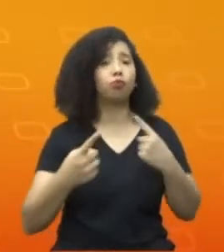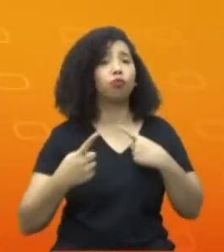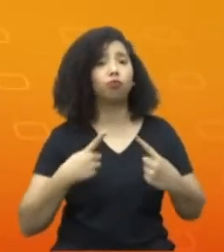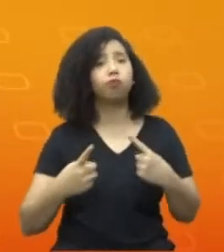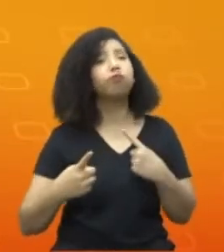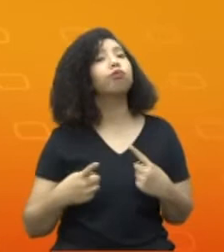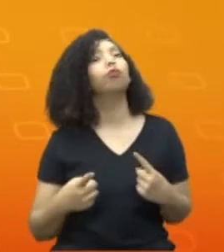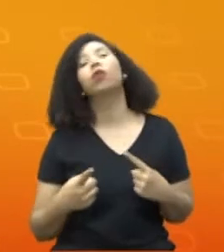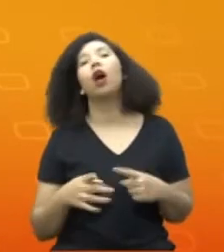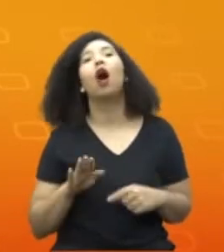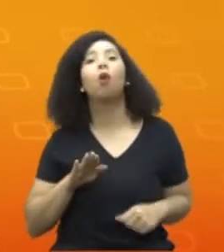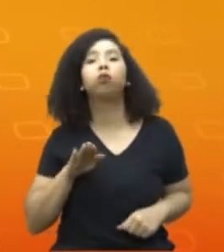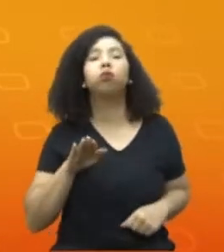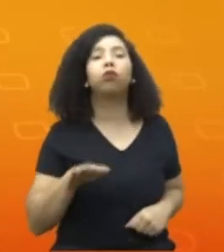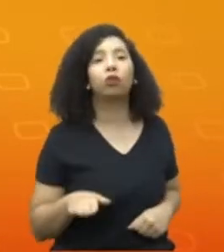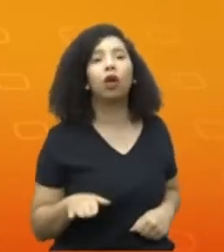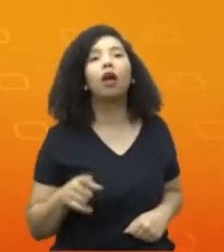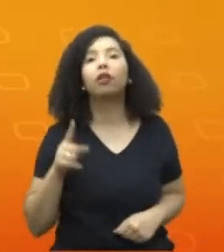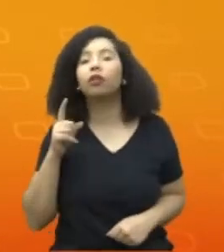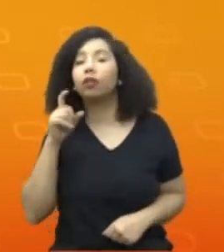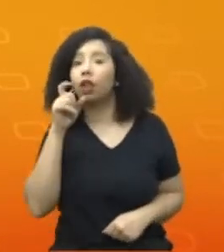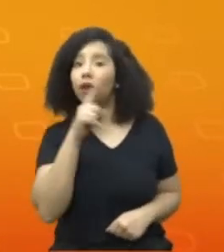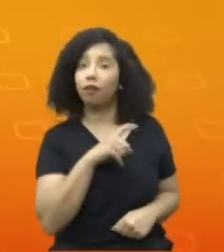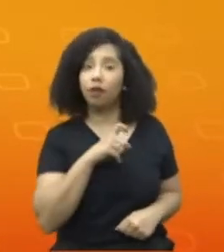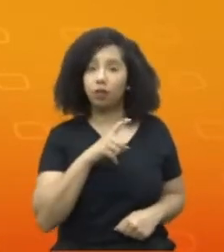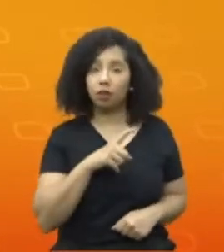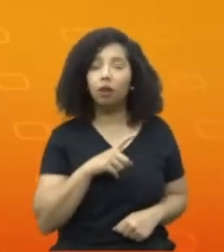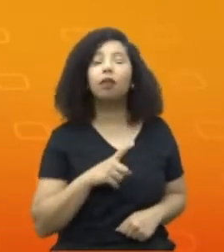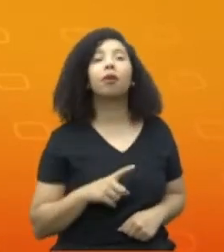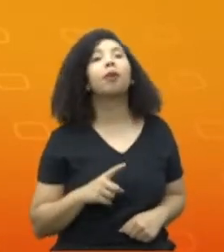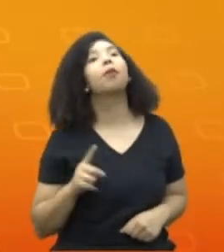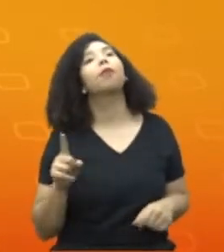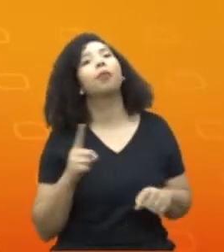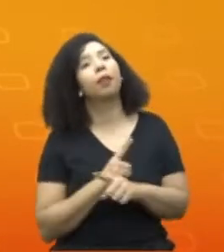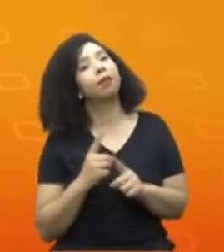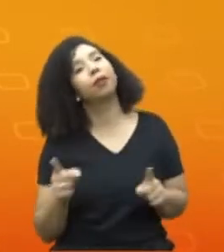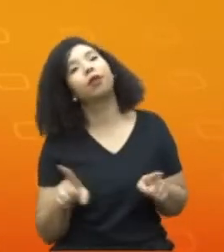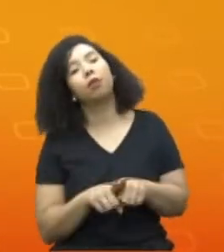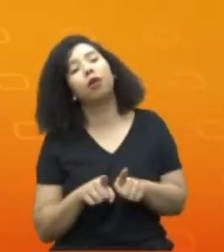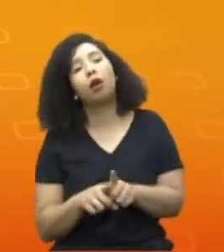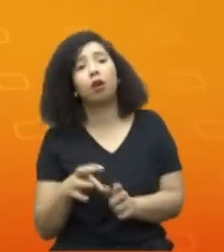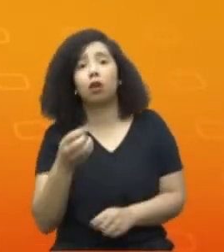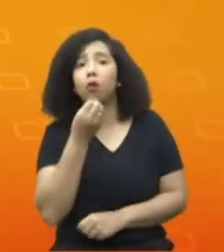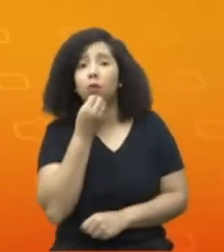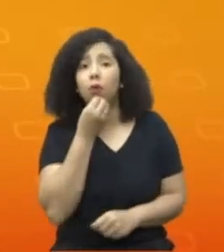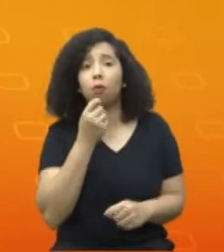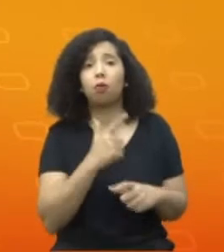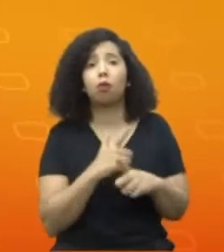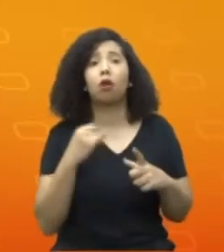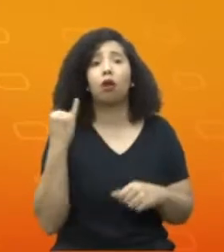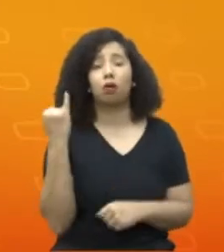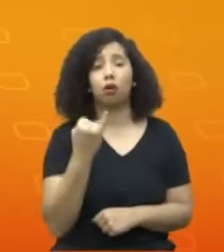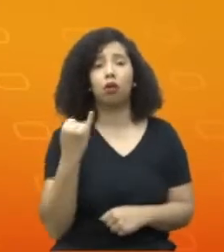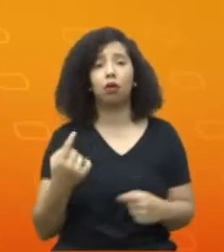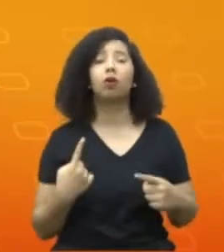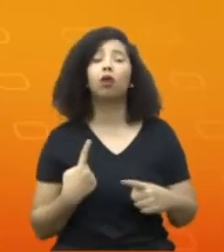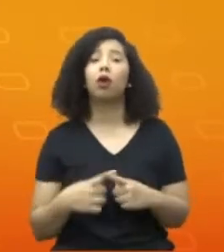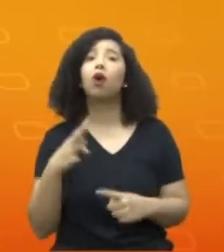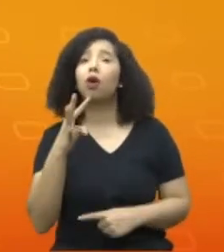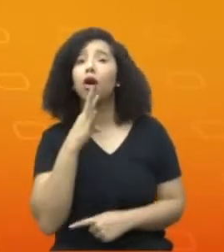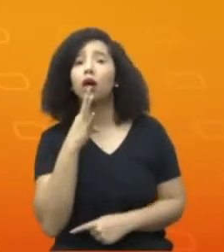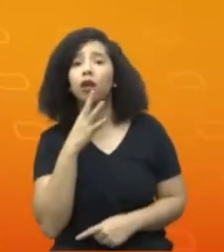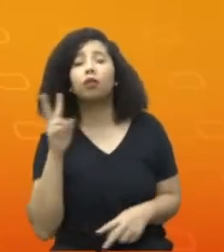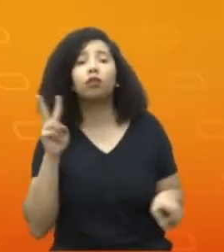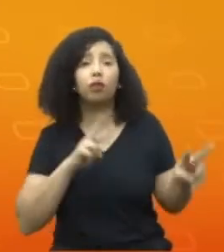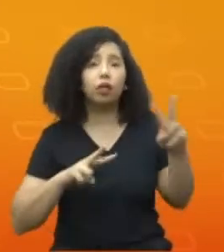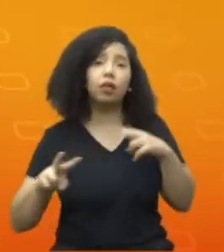um passo, é um desafio para a rádiofusão, é uma grande oportunidade, como já havia dito, nós vamos conhecer quem nos vê, nós vamos poder